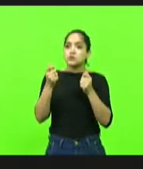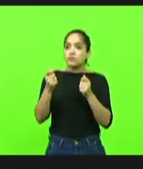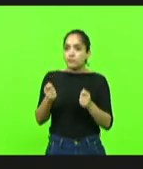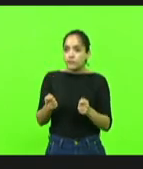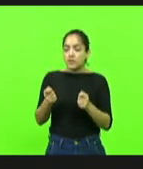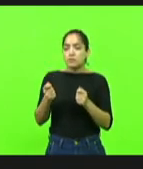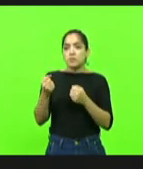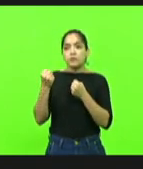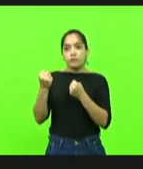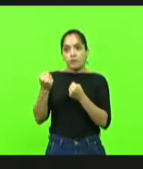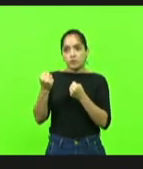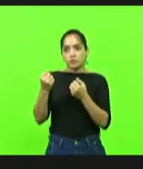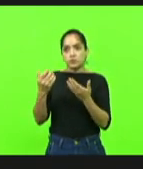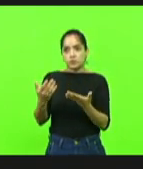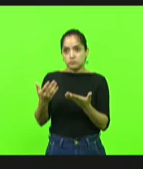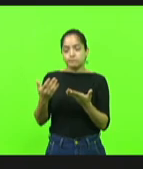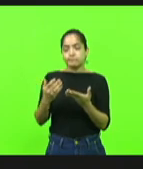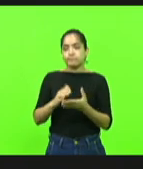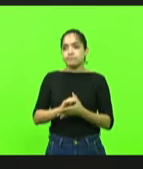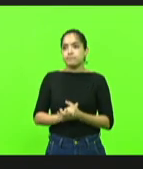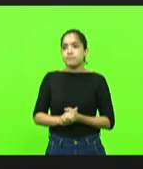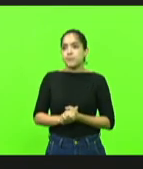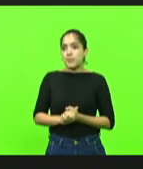que a gente merece.